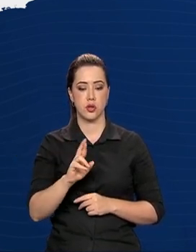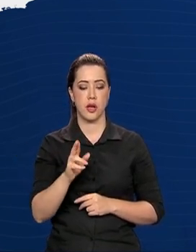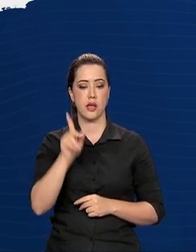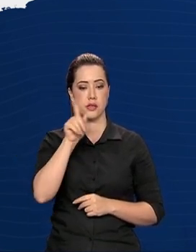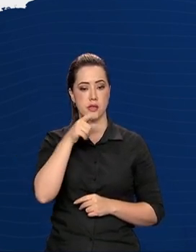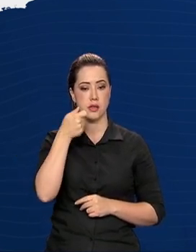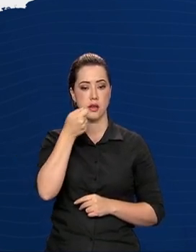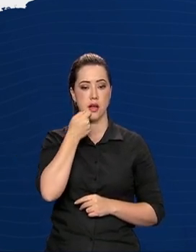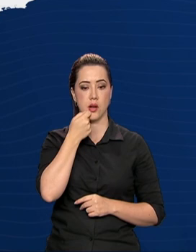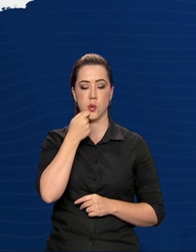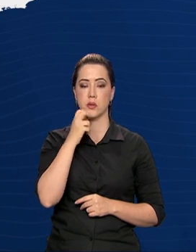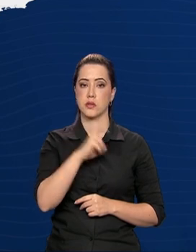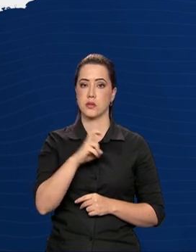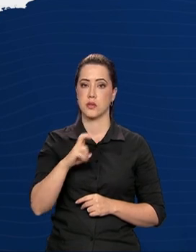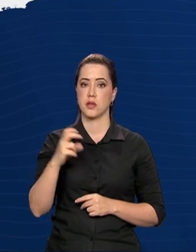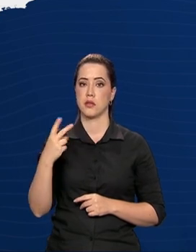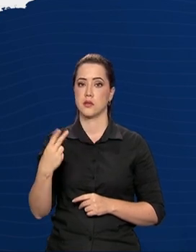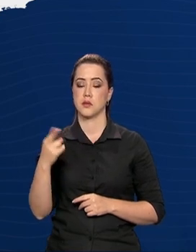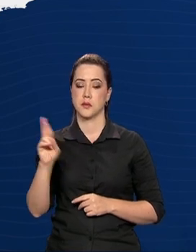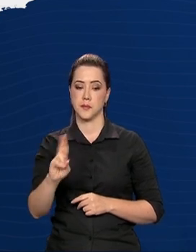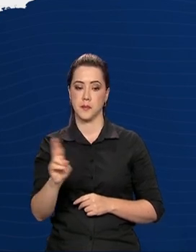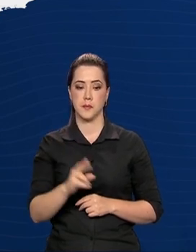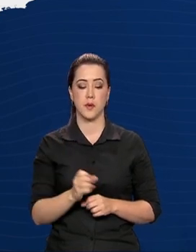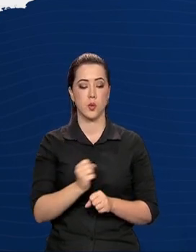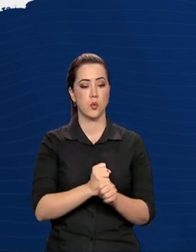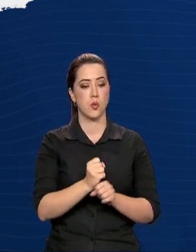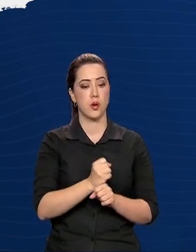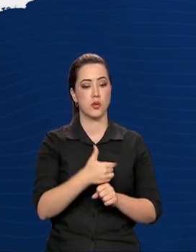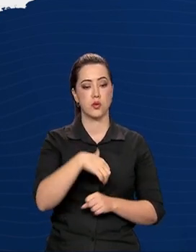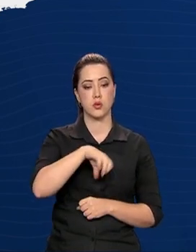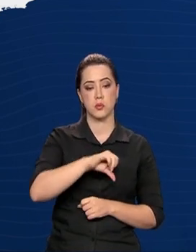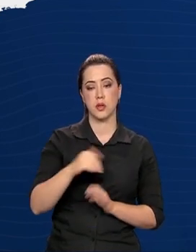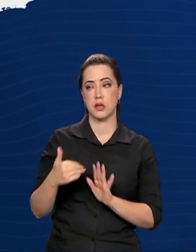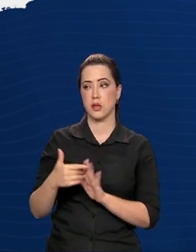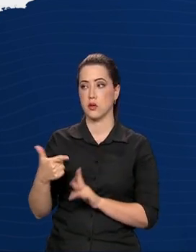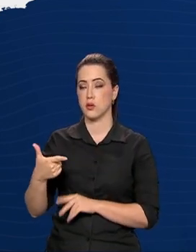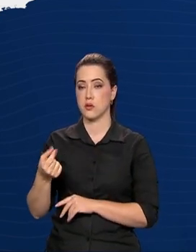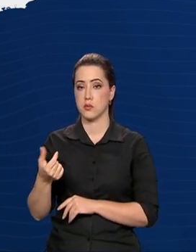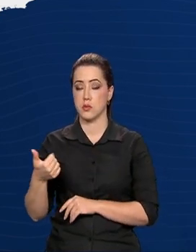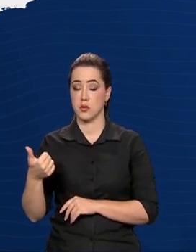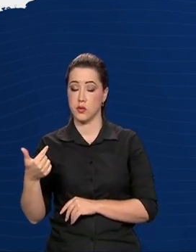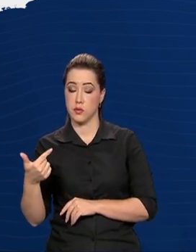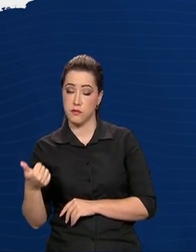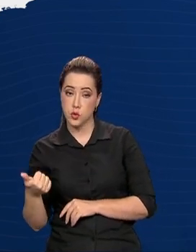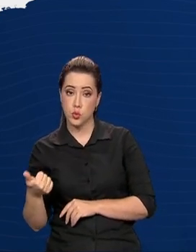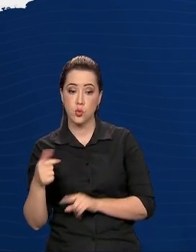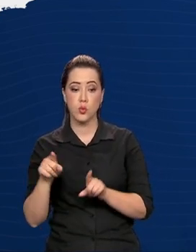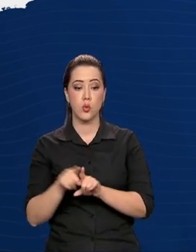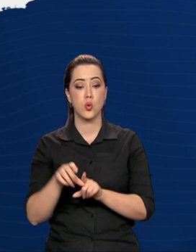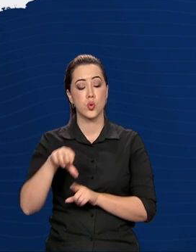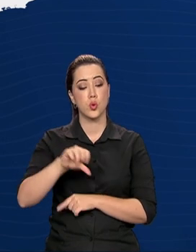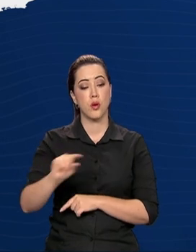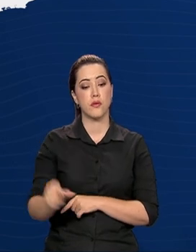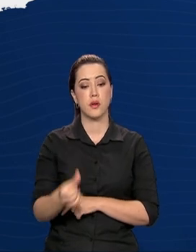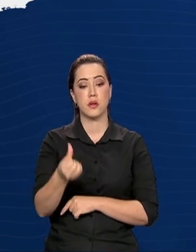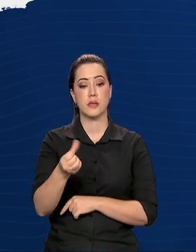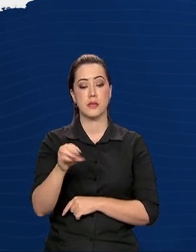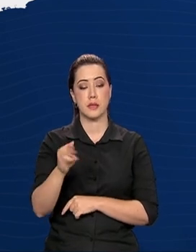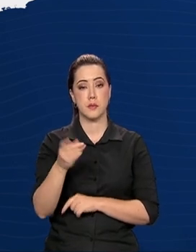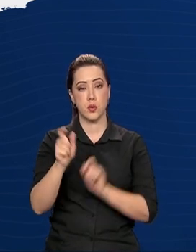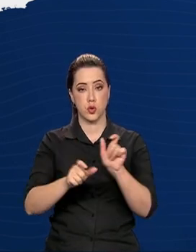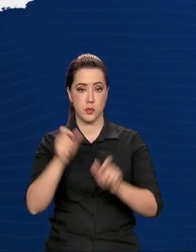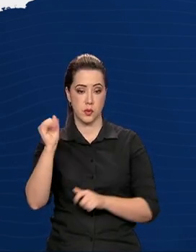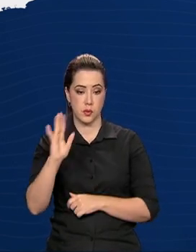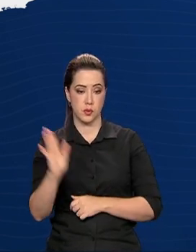$ 552. Nos anos de 2019 e 2021, 9,6 milhões de brasileiros